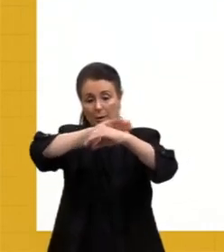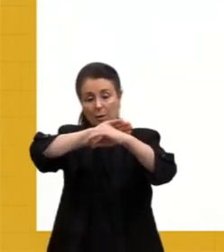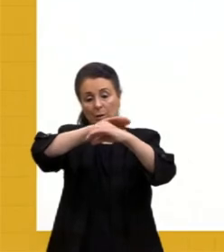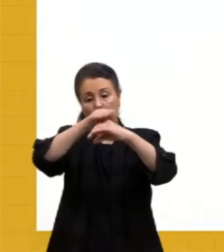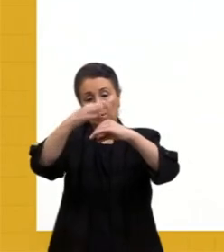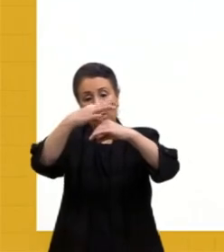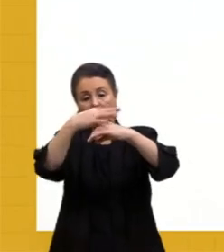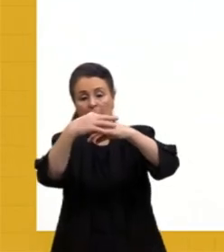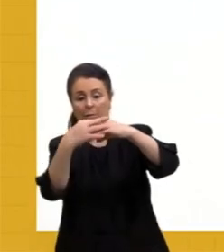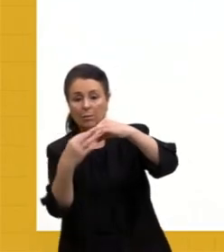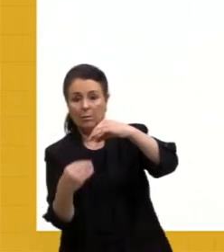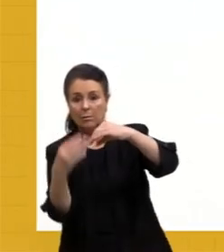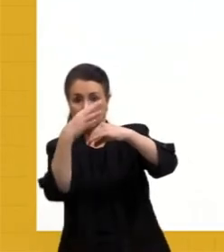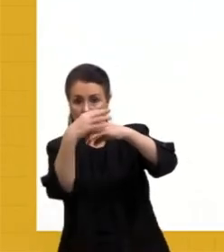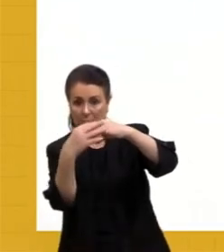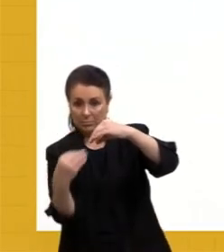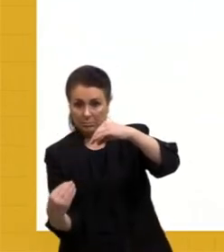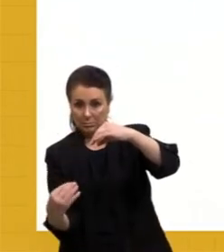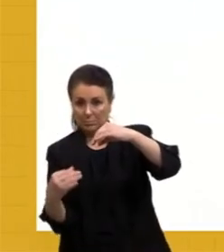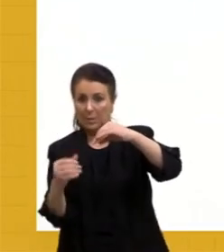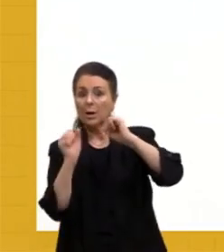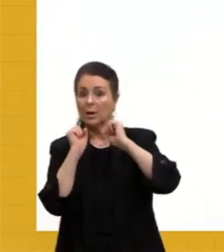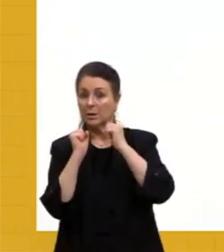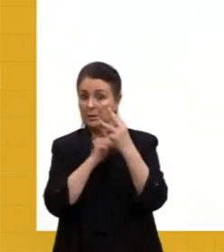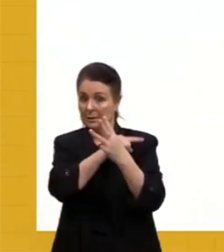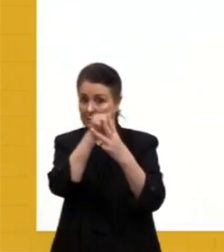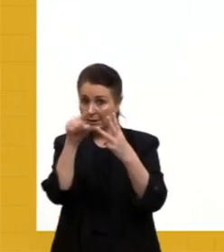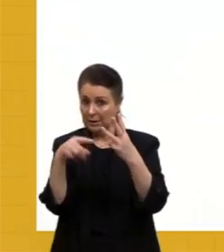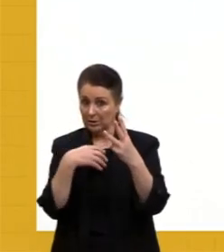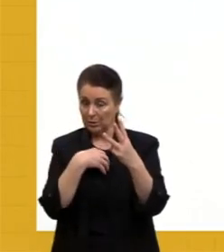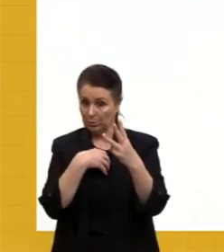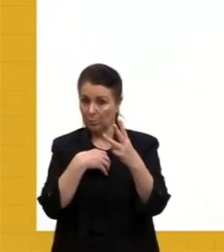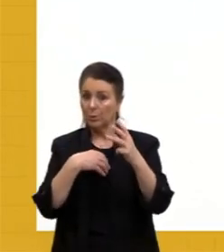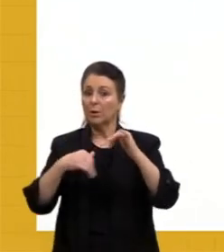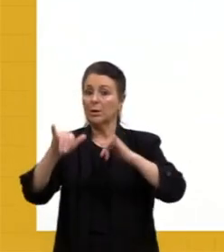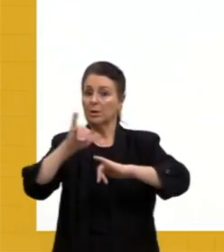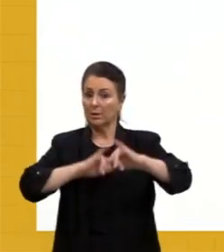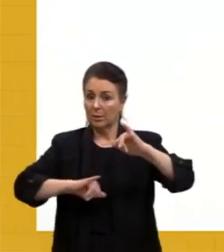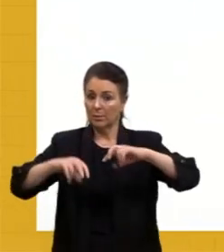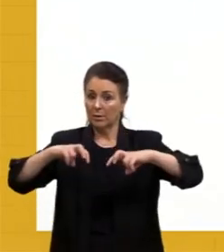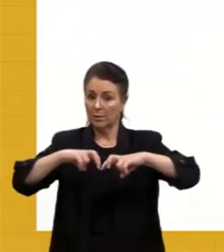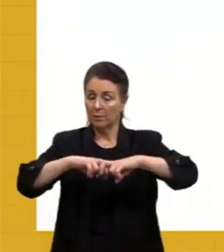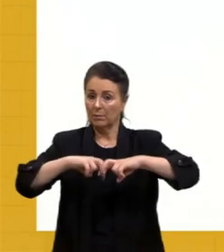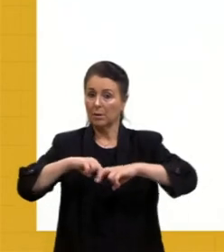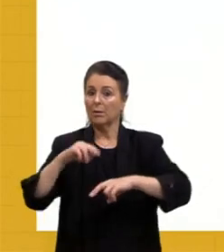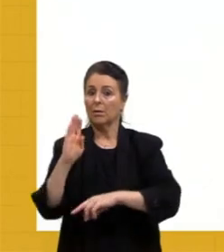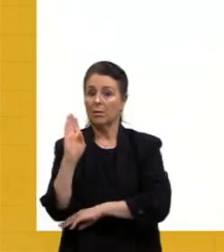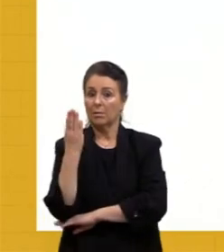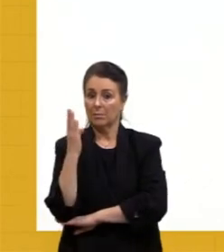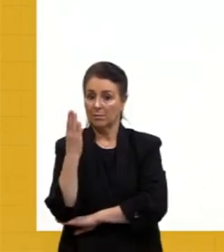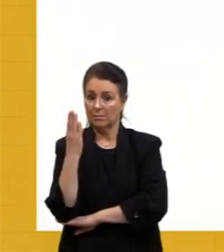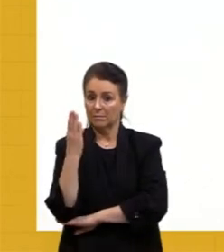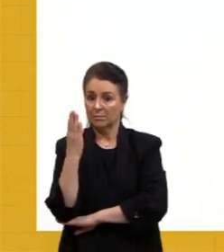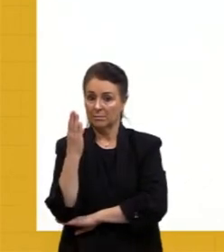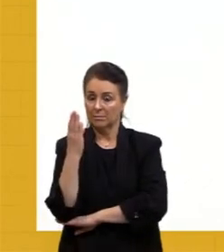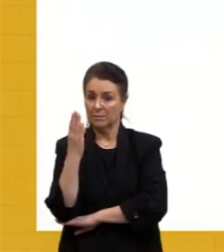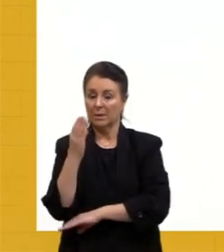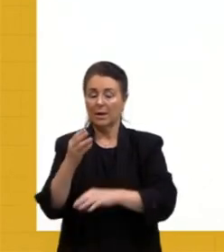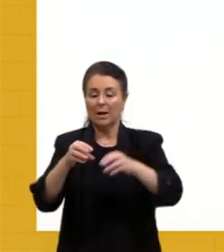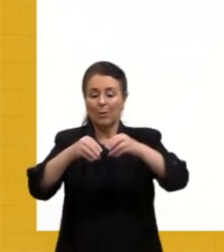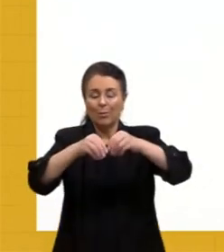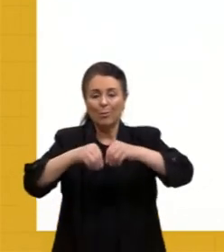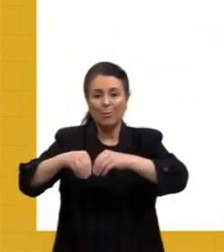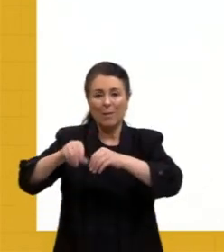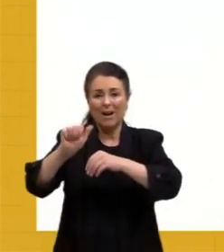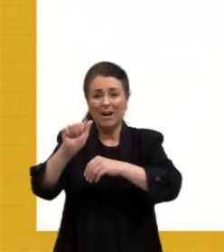formas. Química, física ou biológica, tá? Vai formar o sedimento, que seria aquela... aquele... areia, vamos